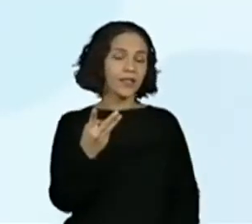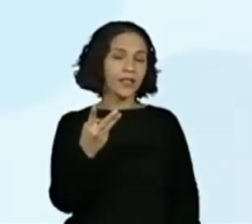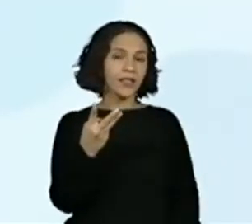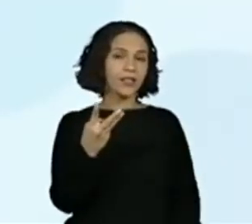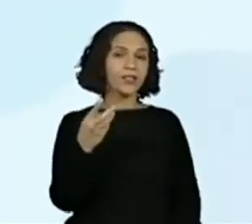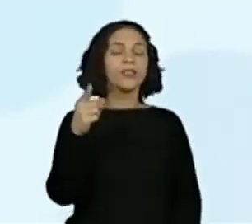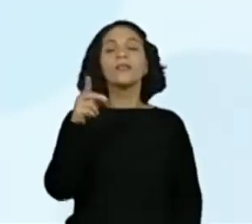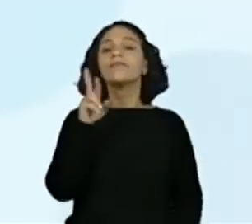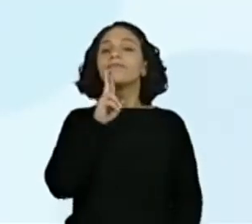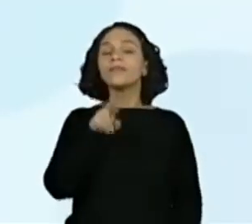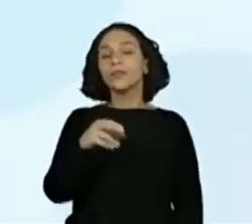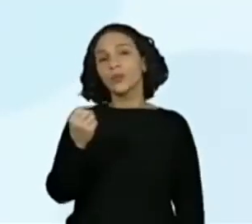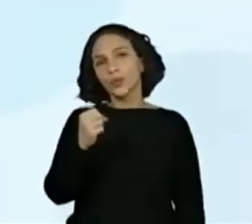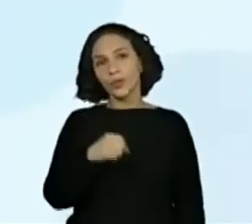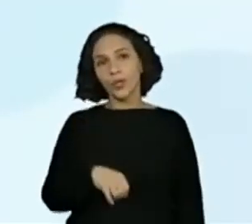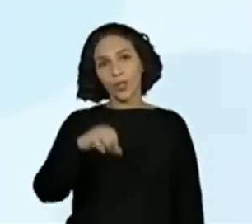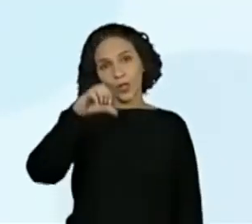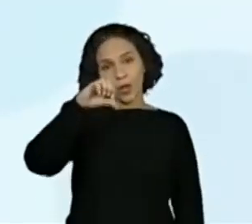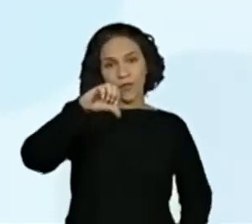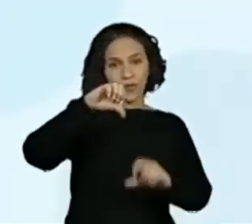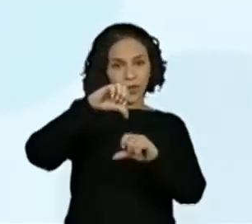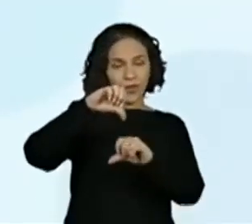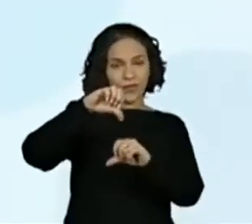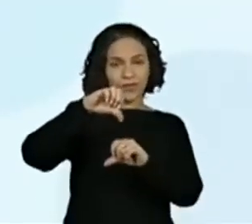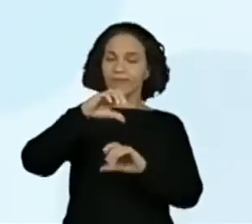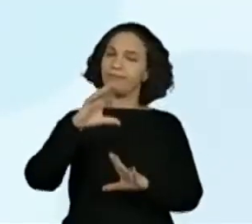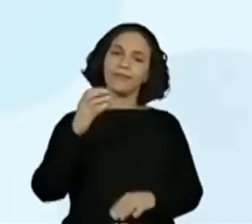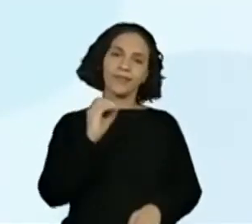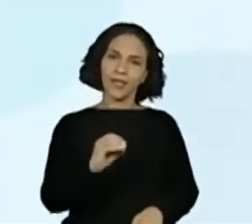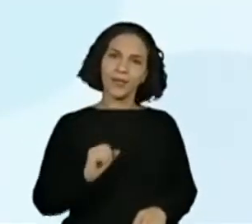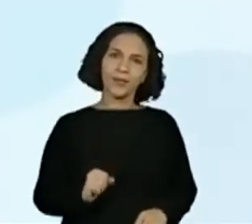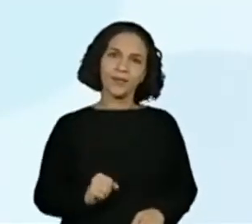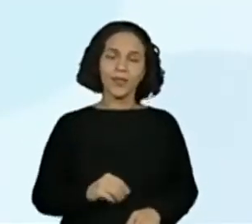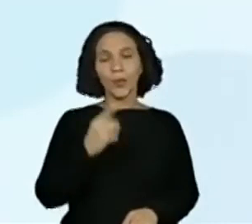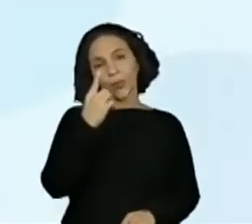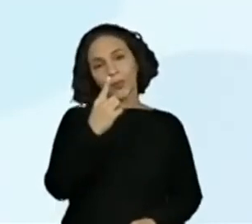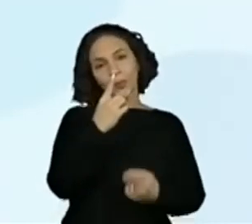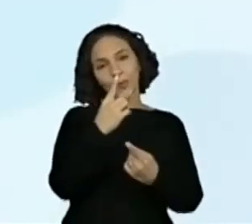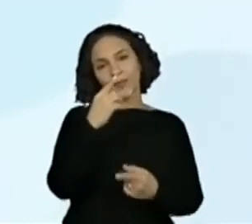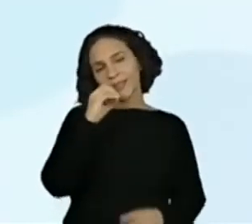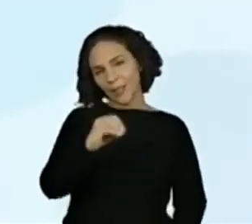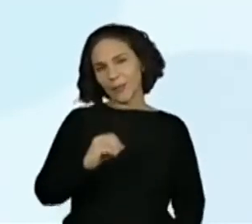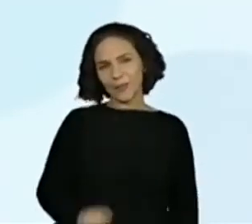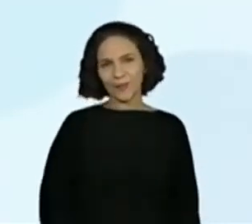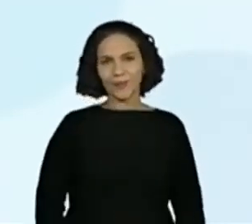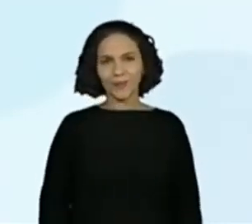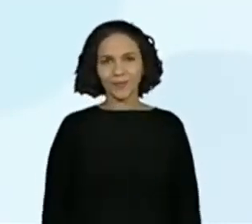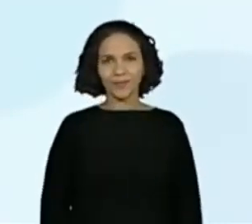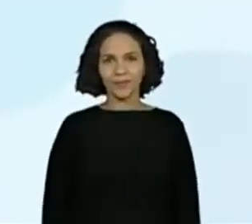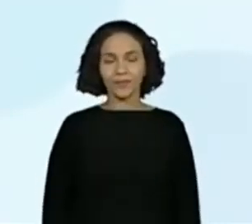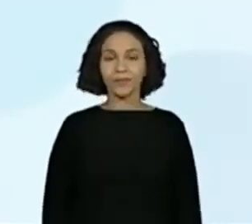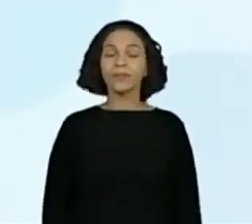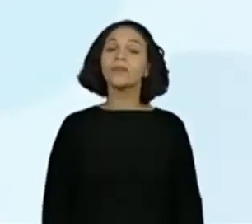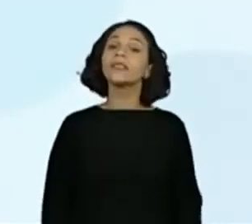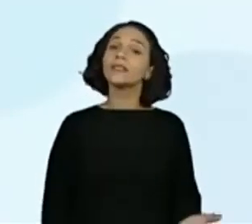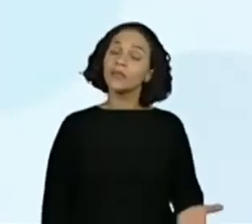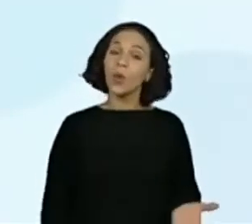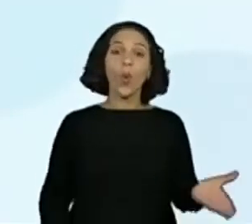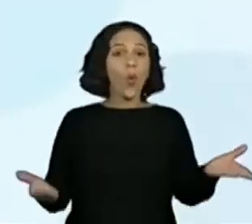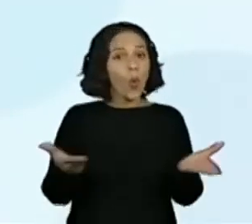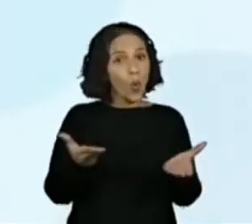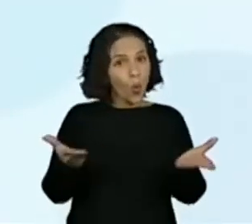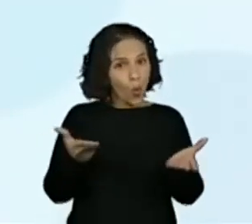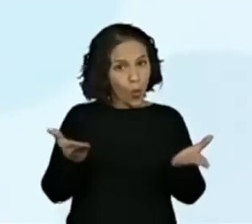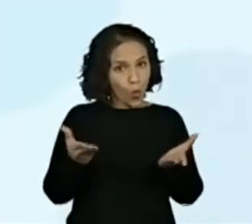8. 9, tiro 9, 0. 1, tiro 1, 0. Então, a obra tem no